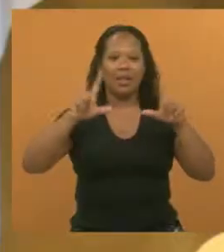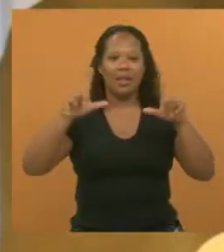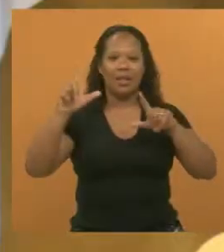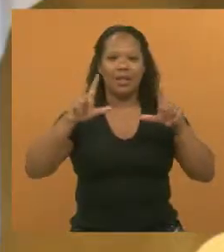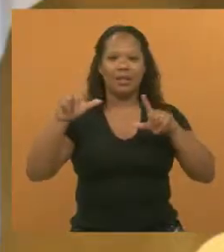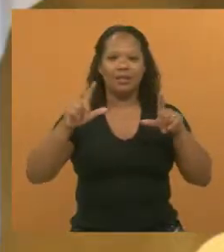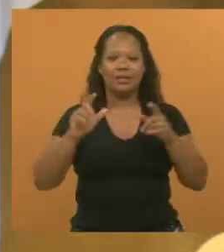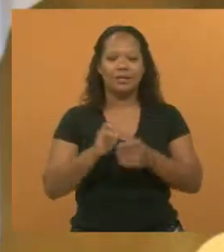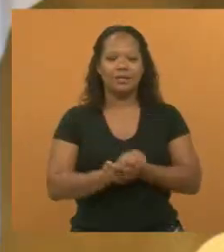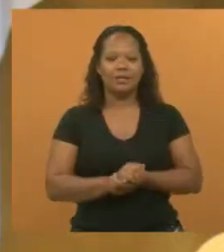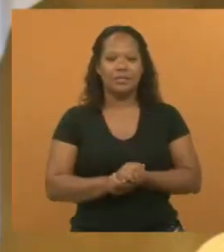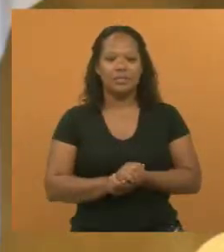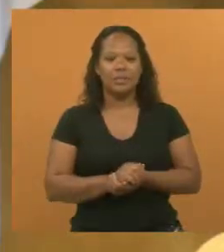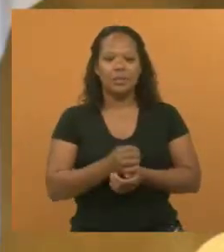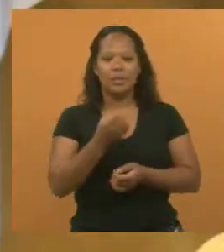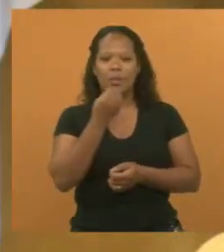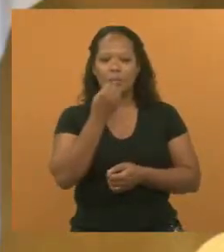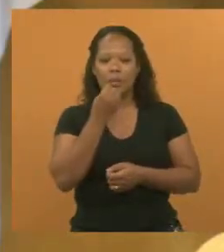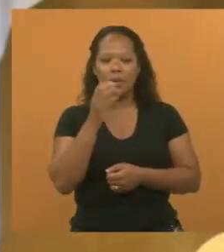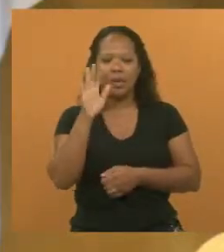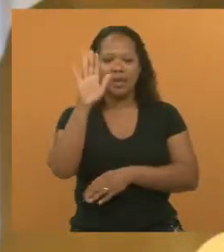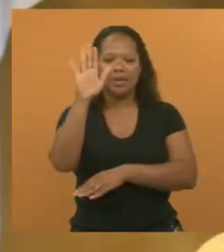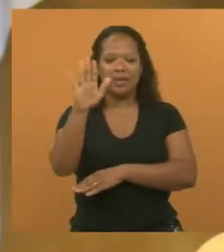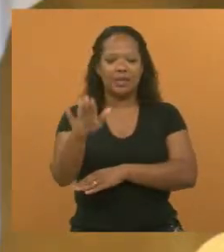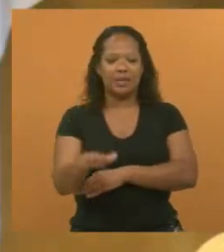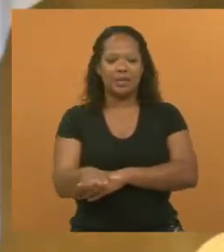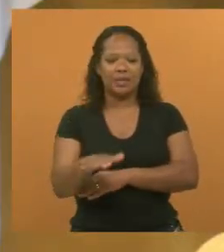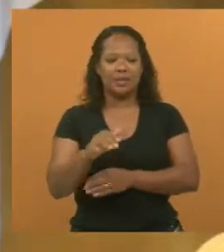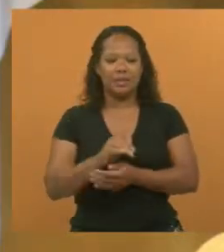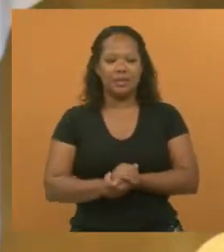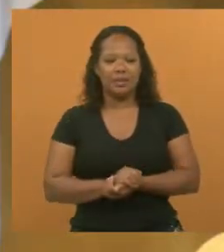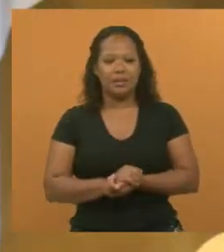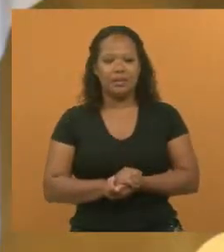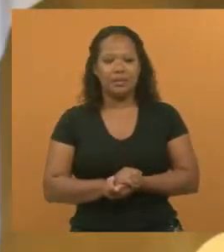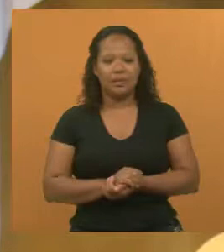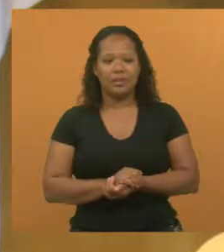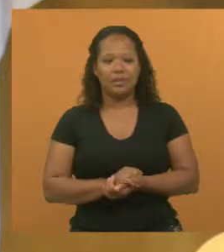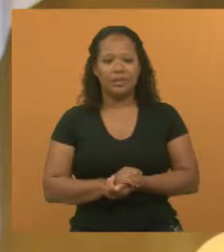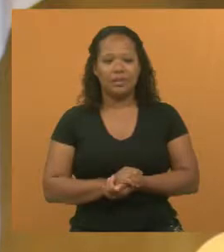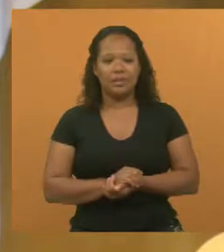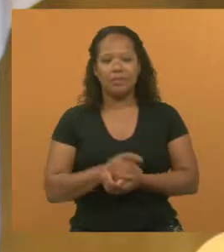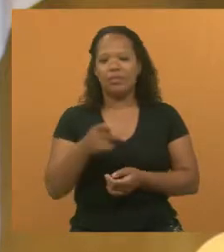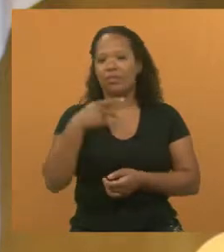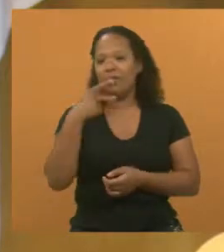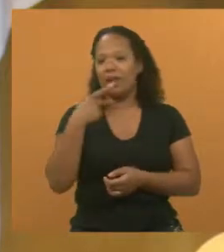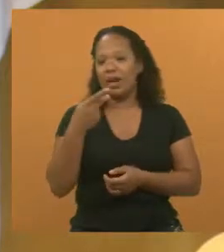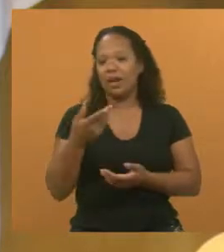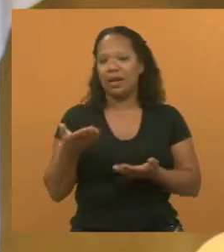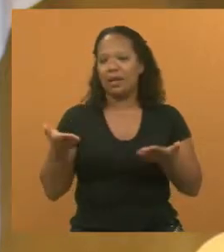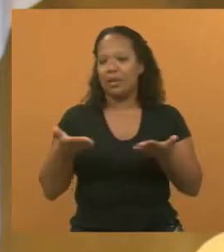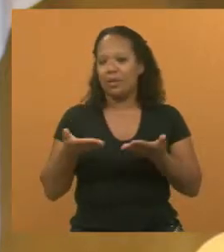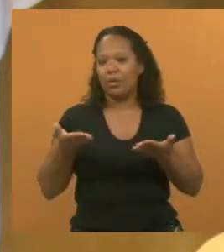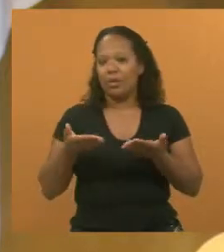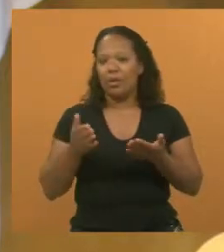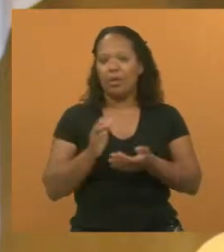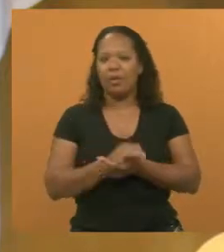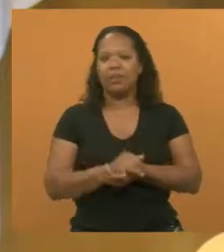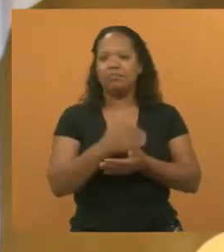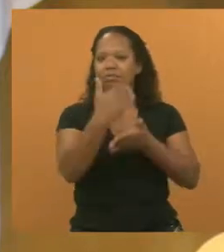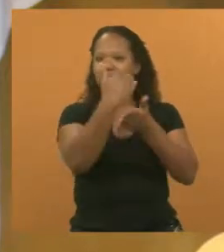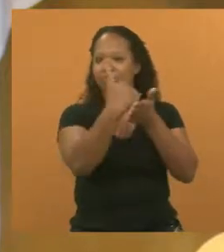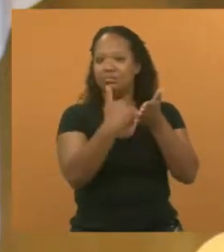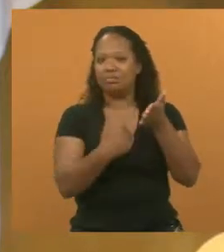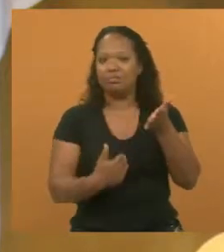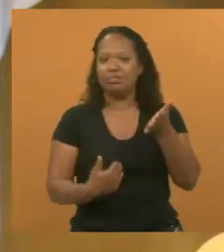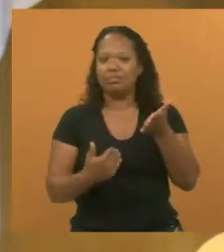ouvindo neste momento. Boa tarde. Vamos falar um pouquinho da nossa pauta de agora,